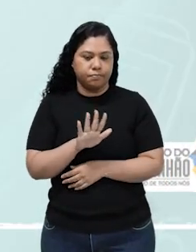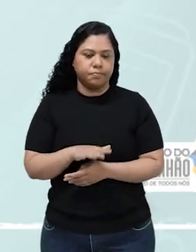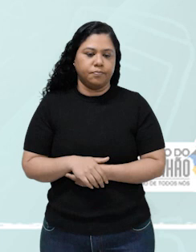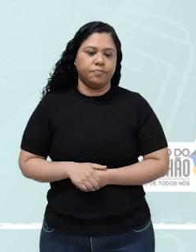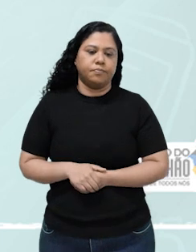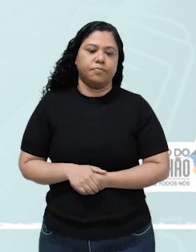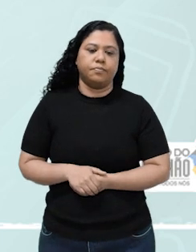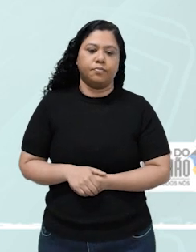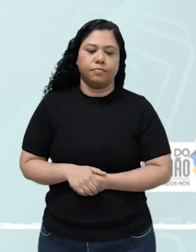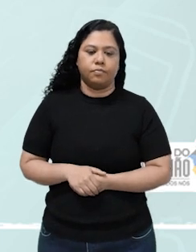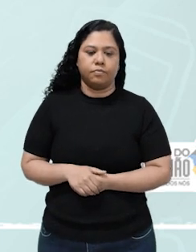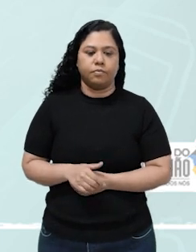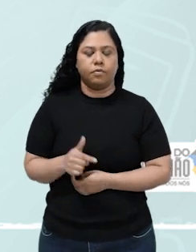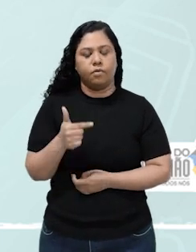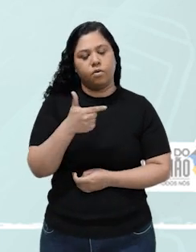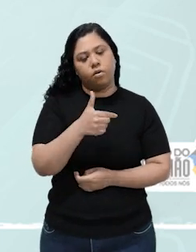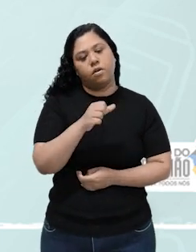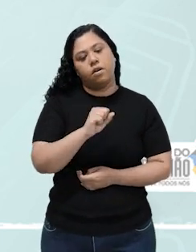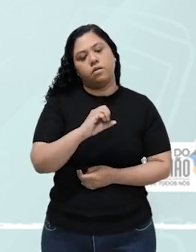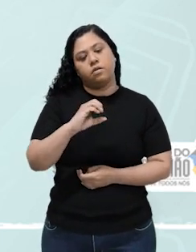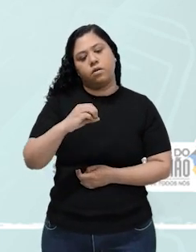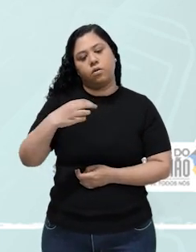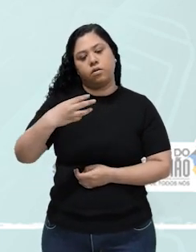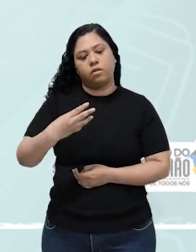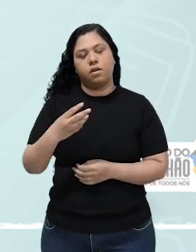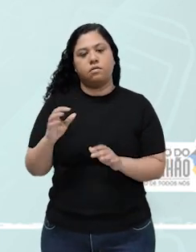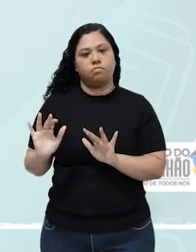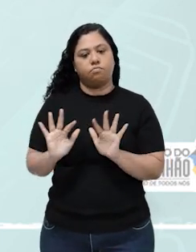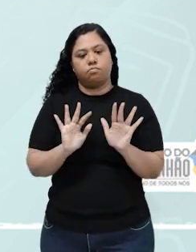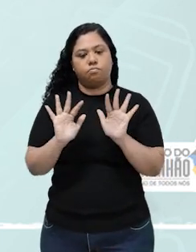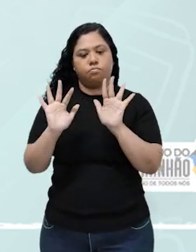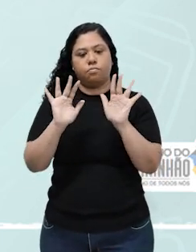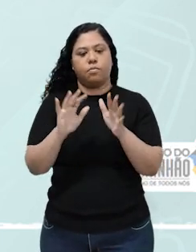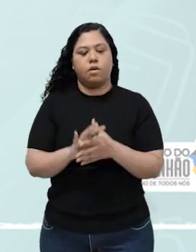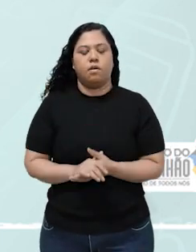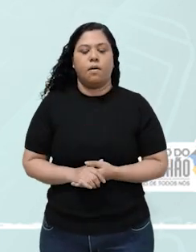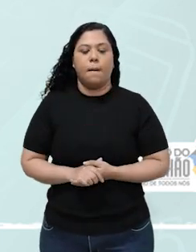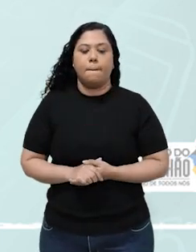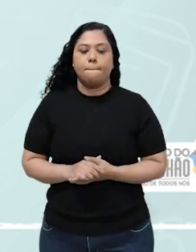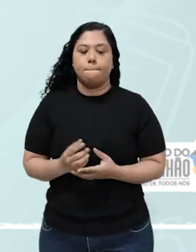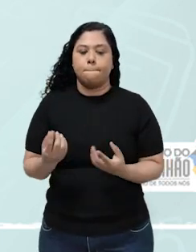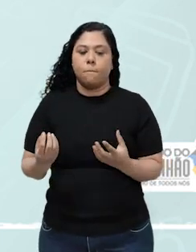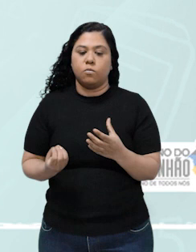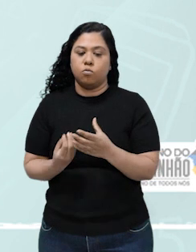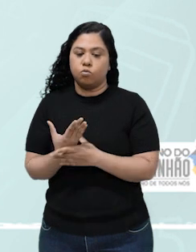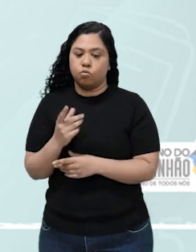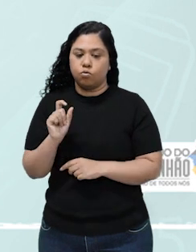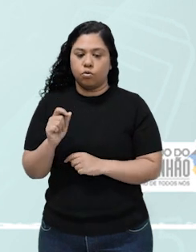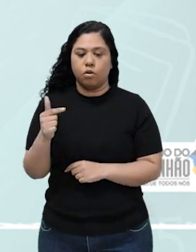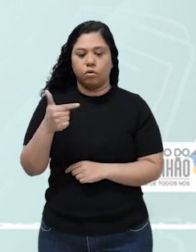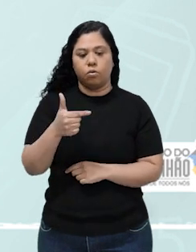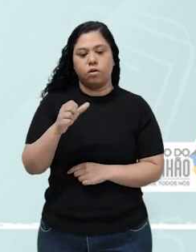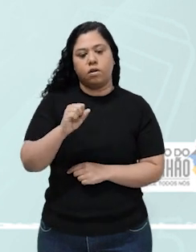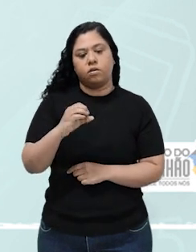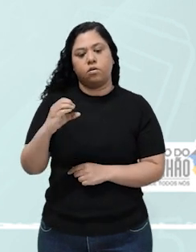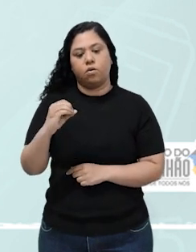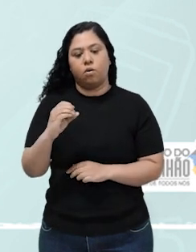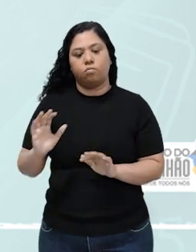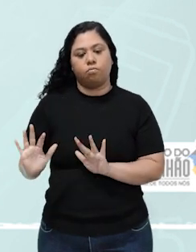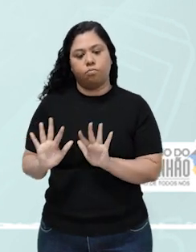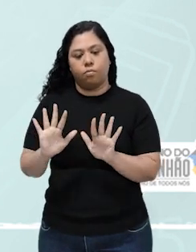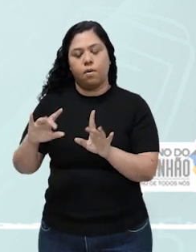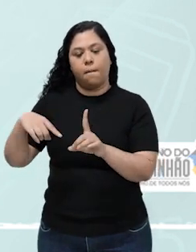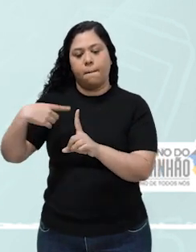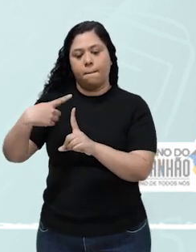Então, é 2SO3 no estado gasoso, formando 2SO2, estado